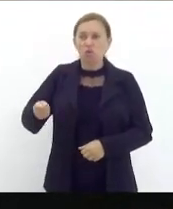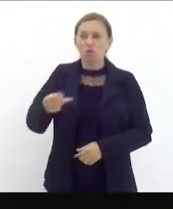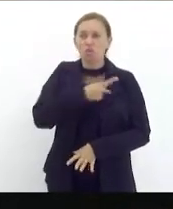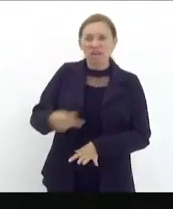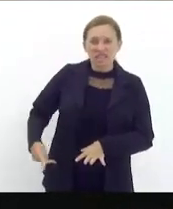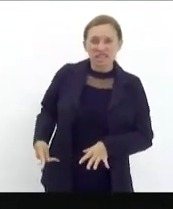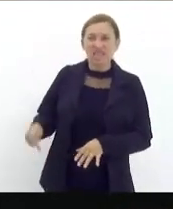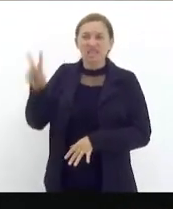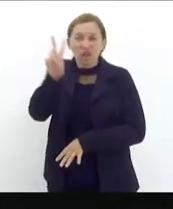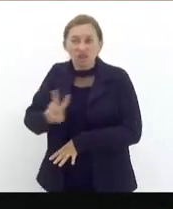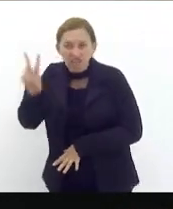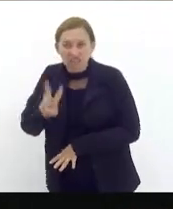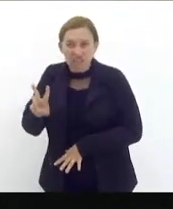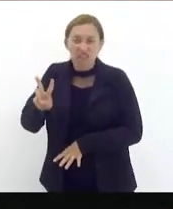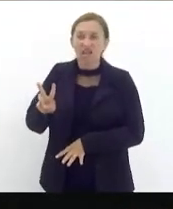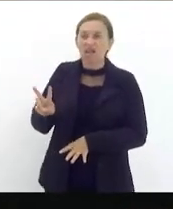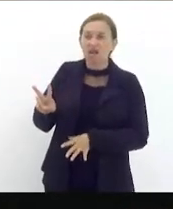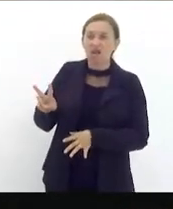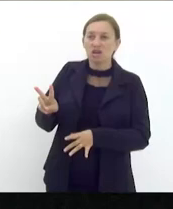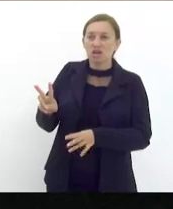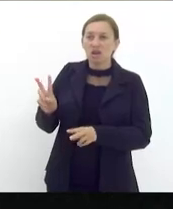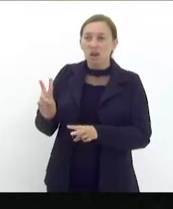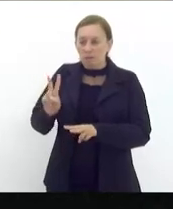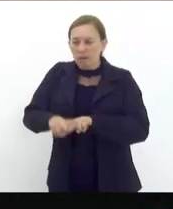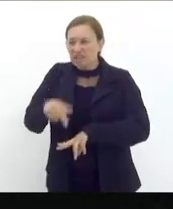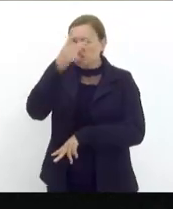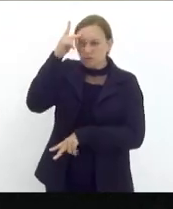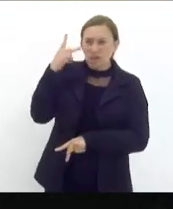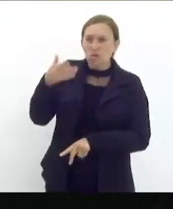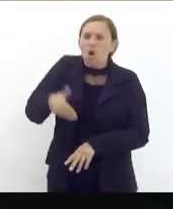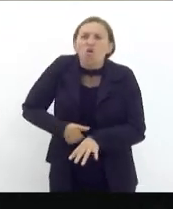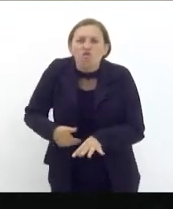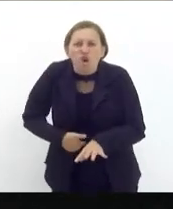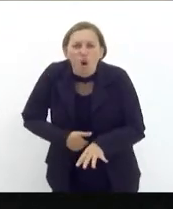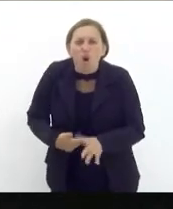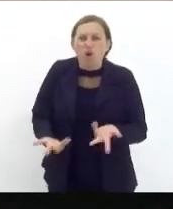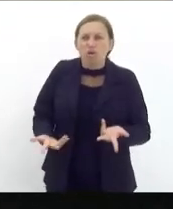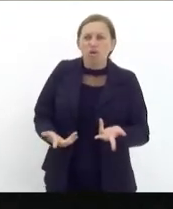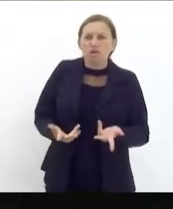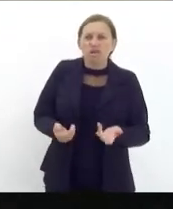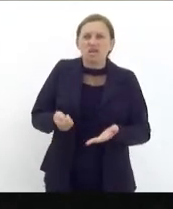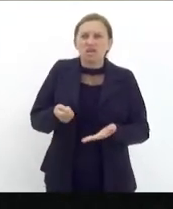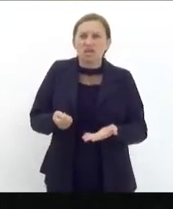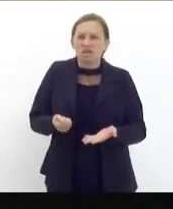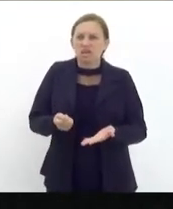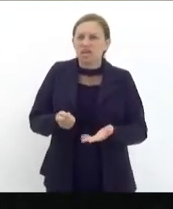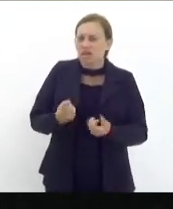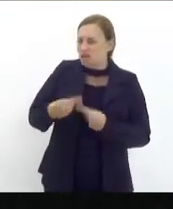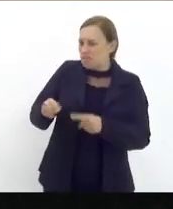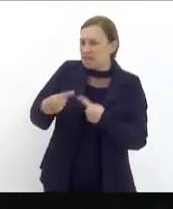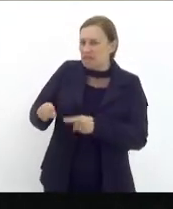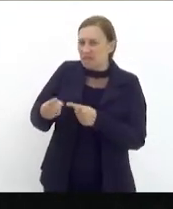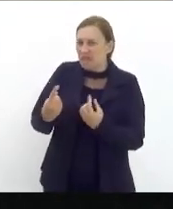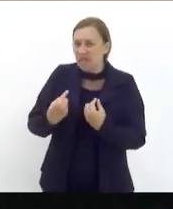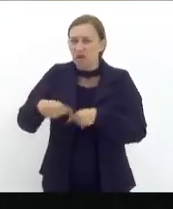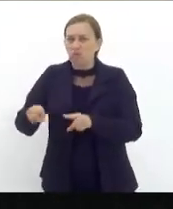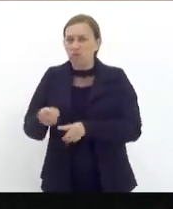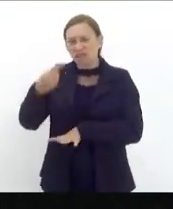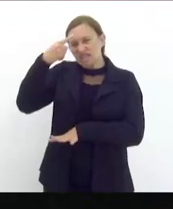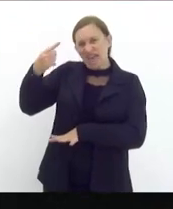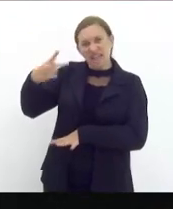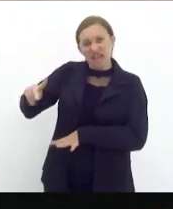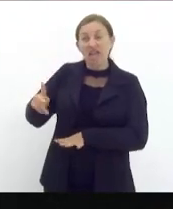as pessoas não dá oportunidade deixa a população amíngua massacra os mais pobres e persegue aqueles que são contra as ideias dele